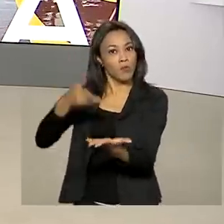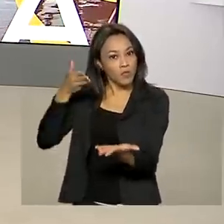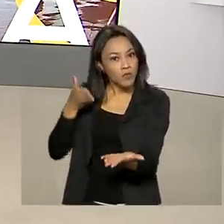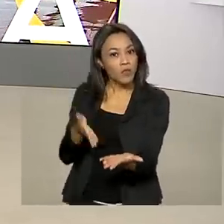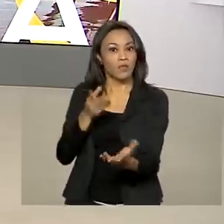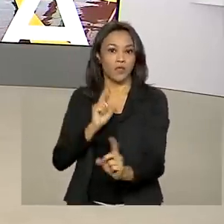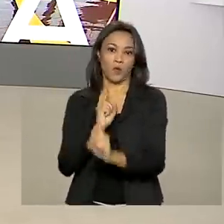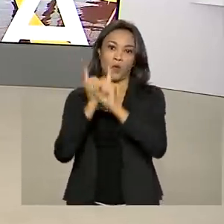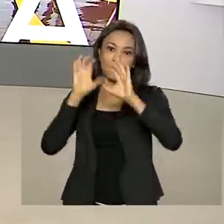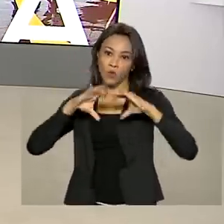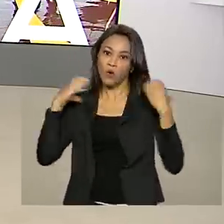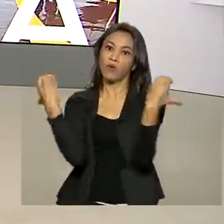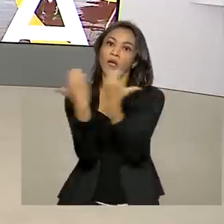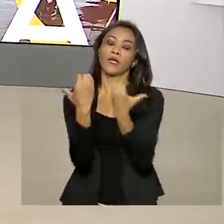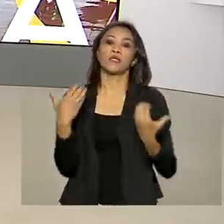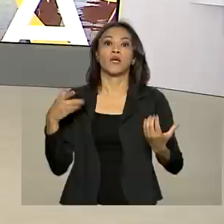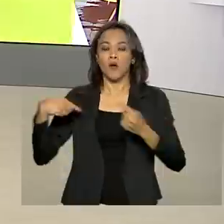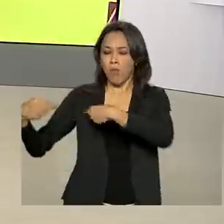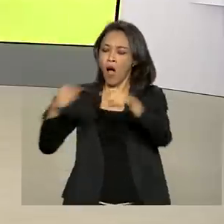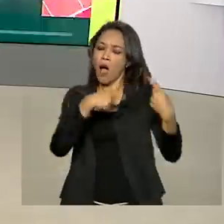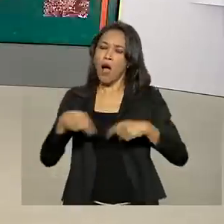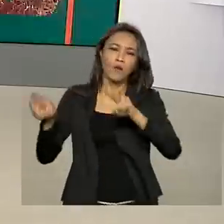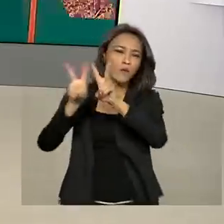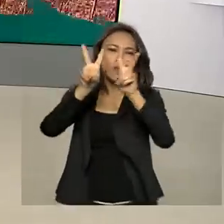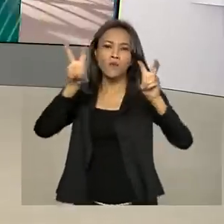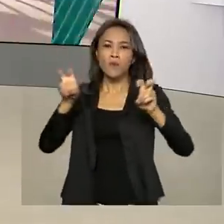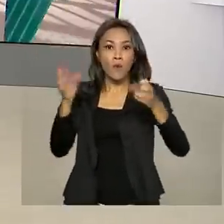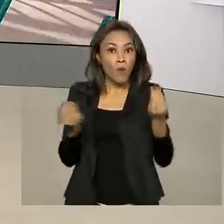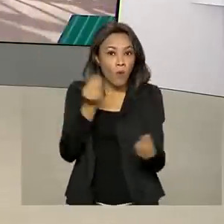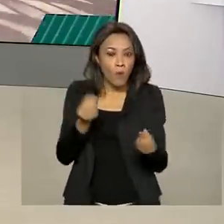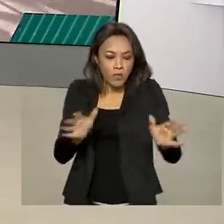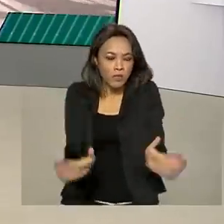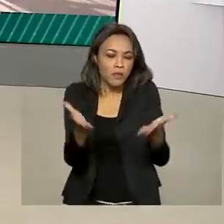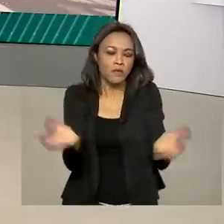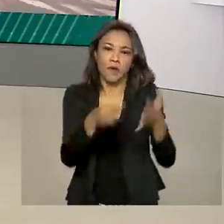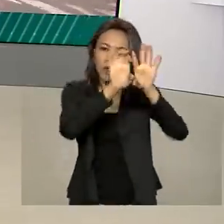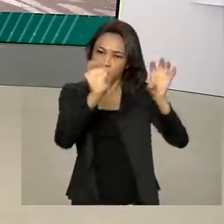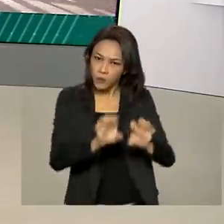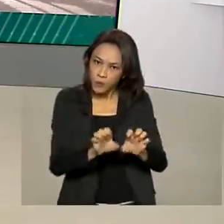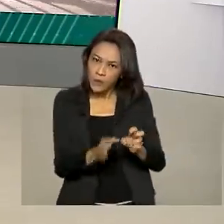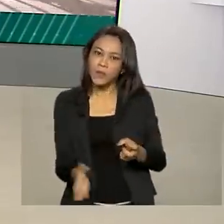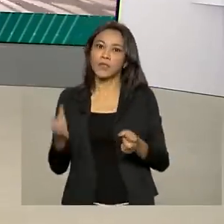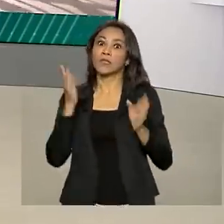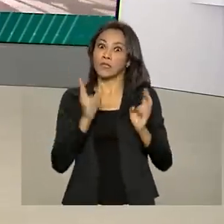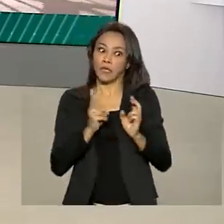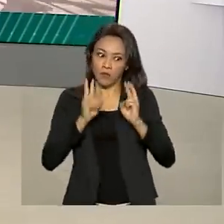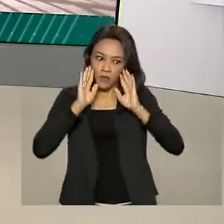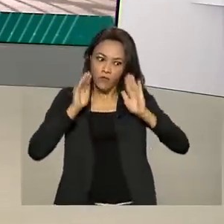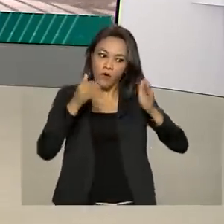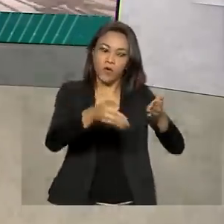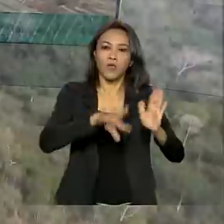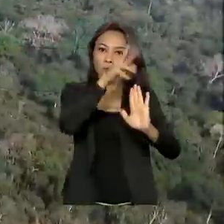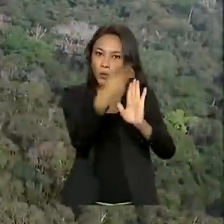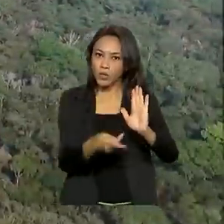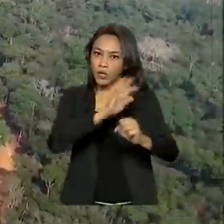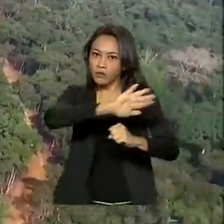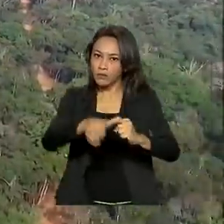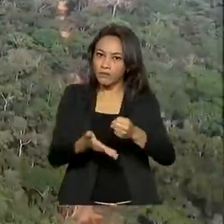Os debates também se concentraram em como incentivar a infraestrutura, priorizando projetos sustentáveis.